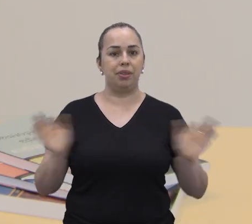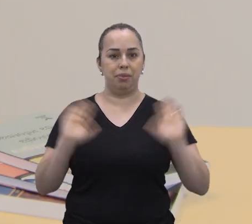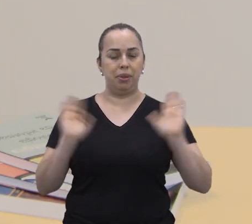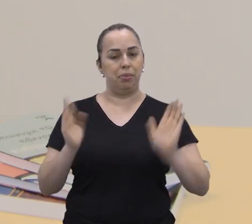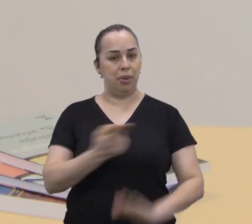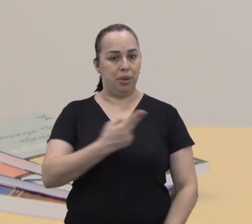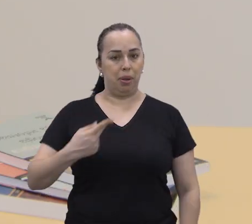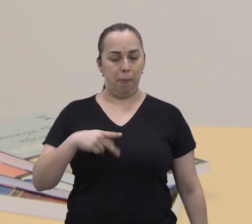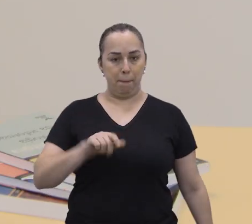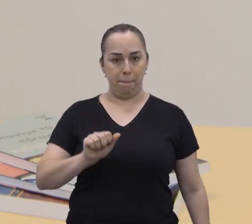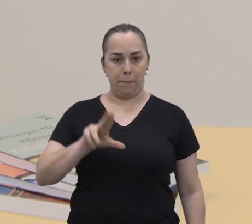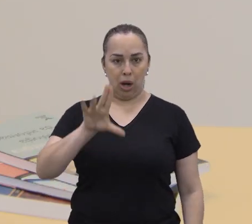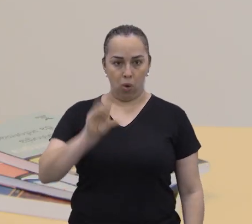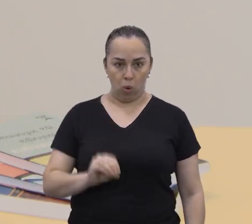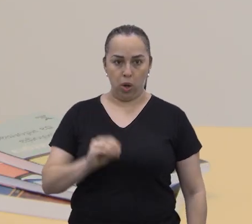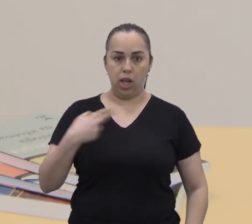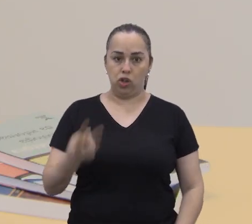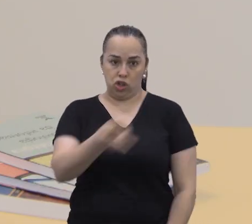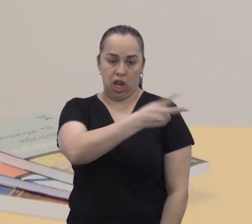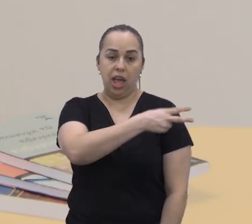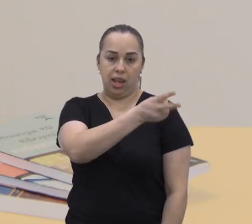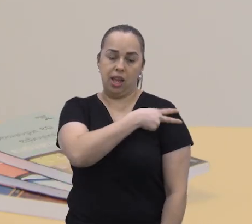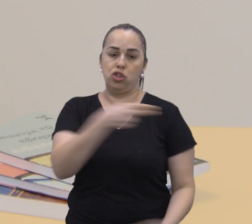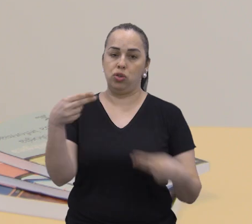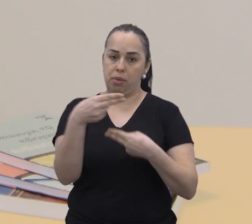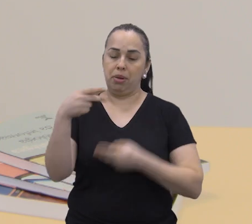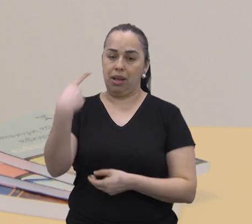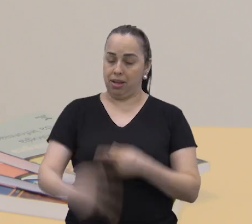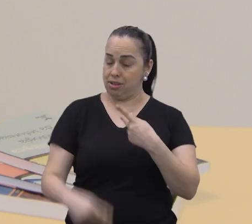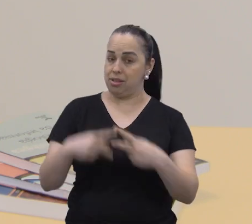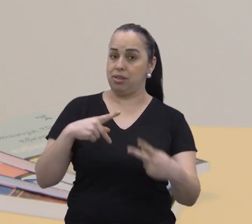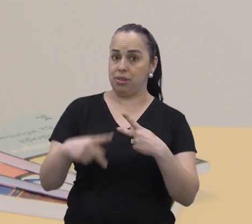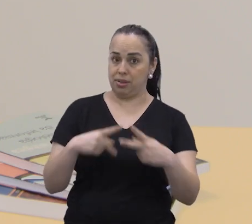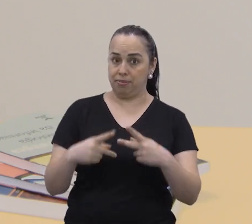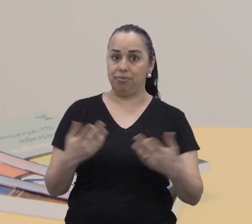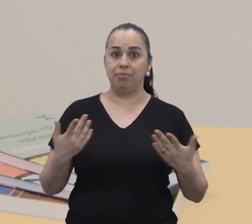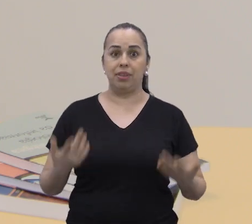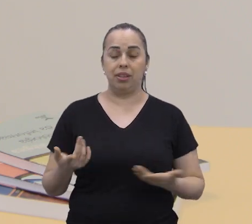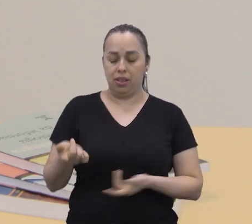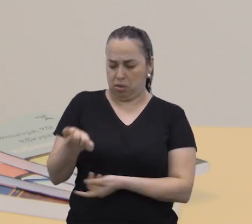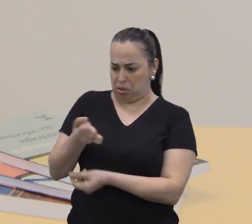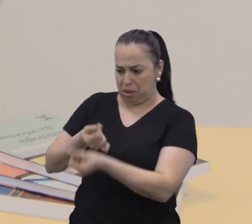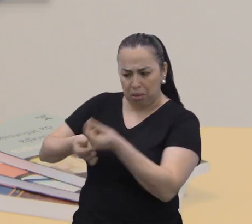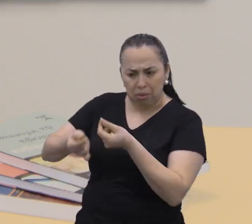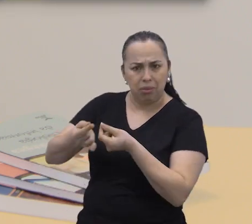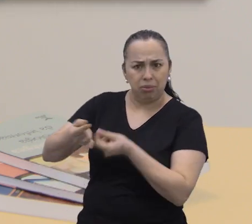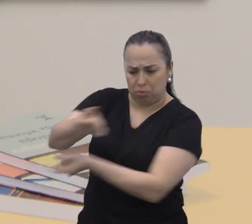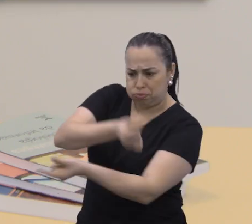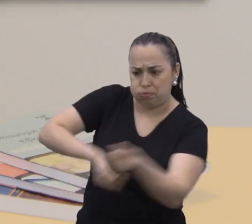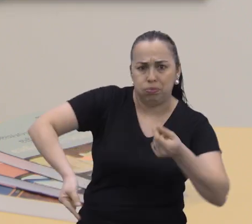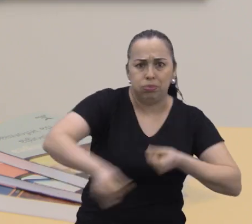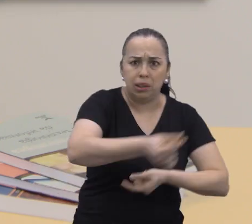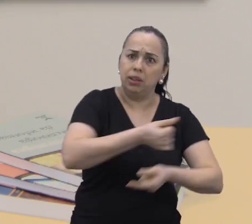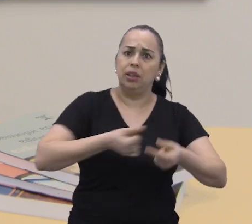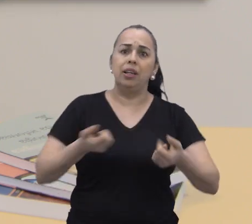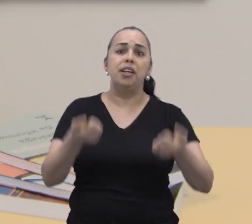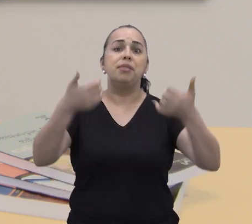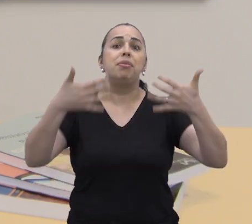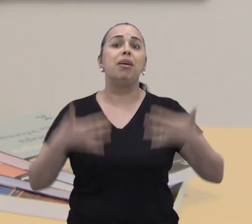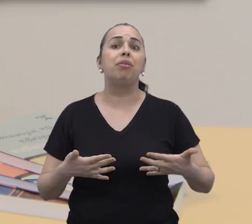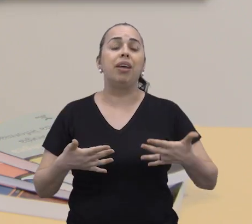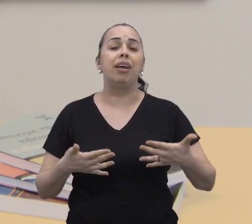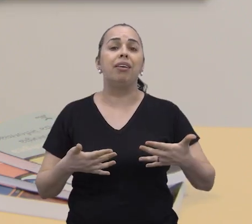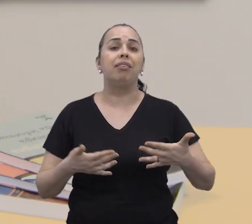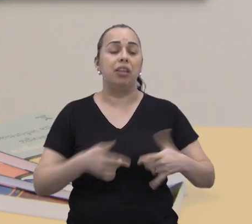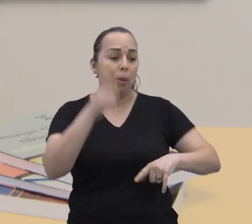Olá, eu sou Paulo Sereda, gerente do Sebrae aqui para a região de São José dos Campos. Economia circular. Nós estamos falando